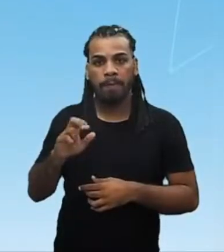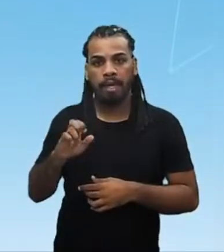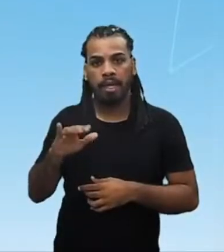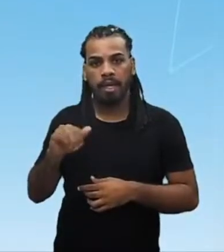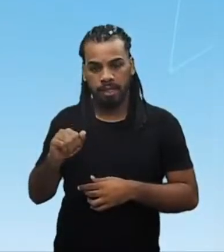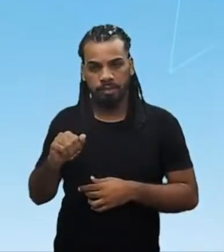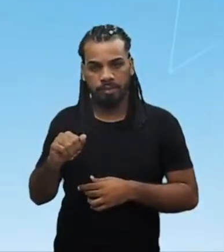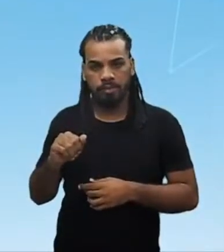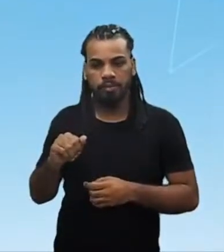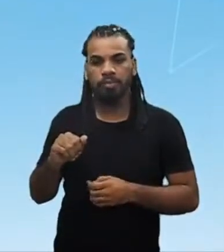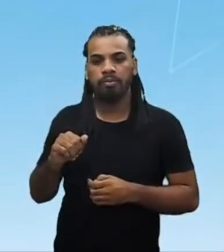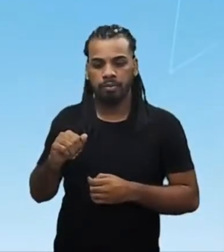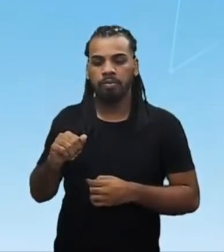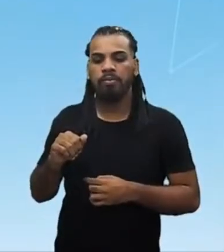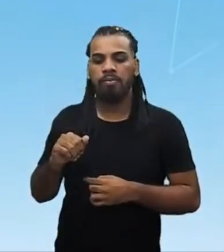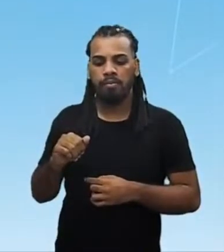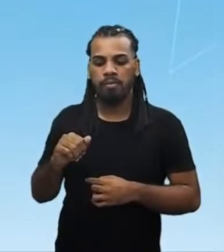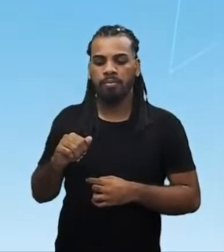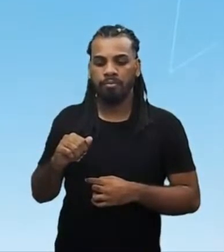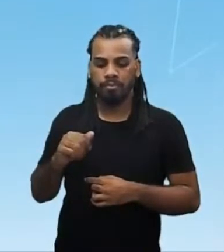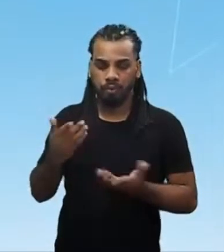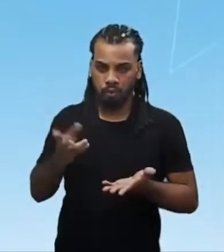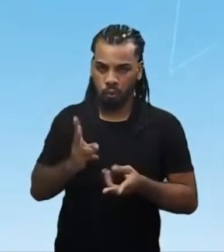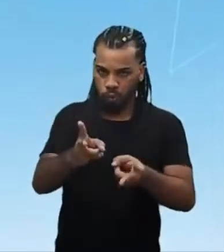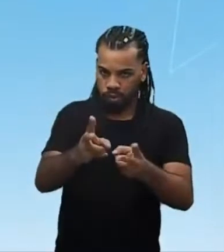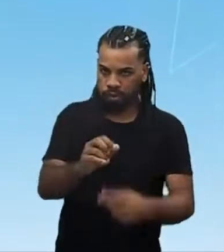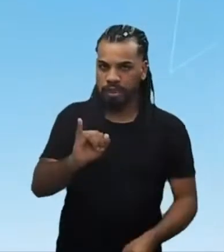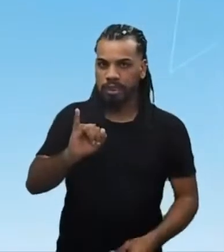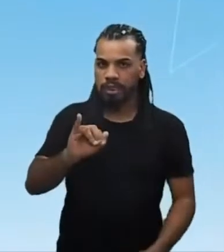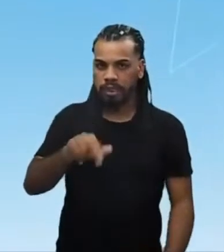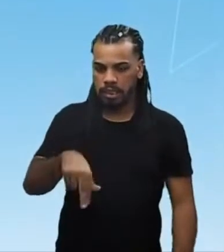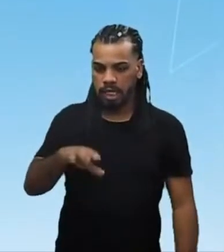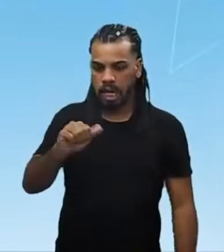andina. Hoje, a gente segue com os incas, tá bem?